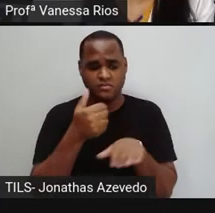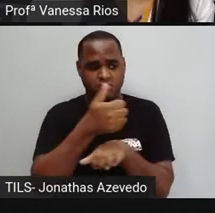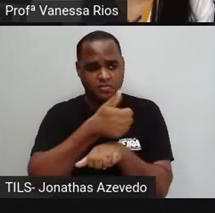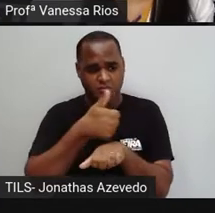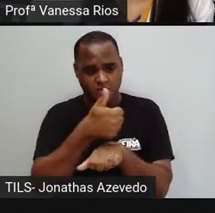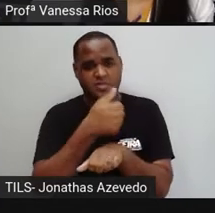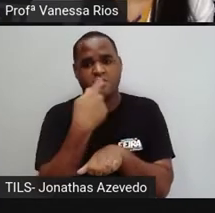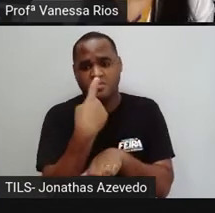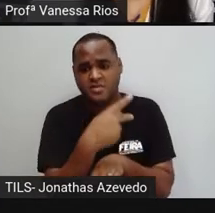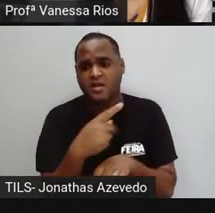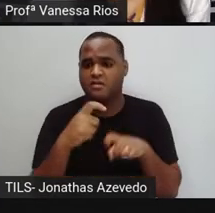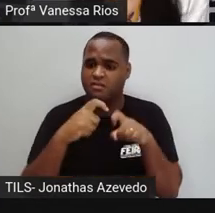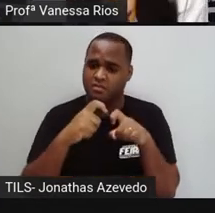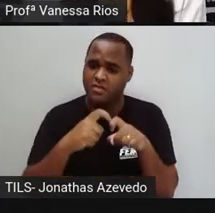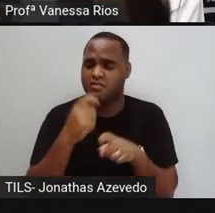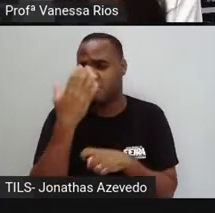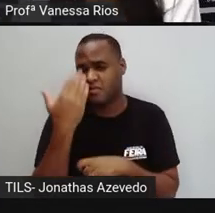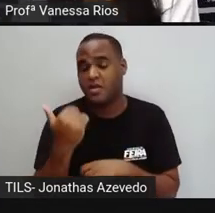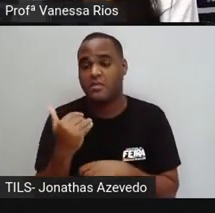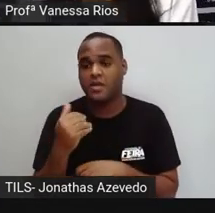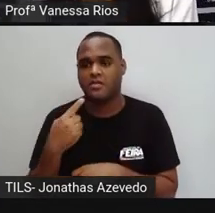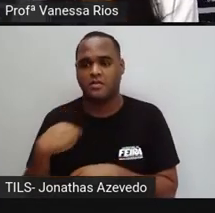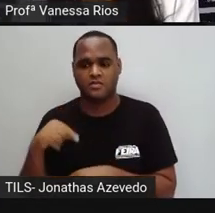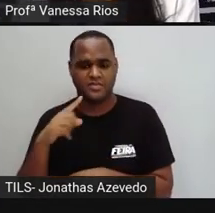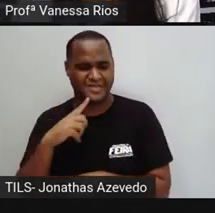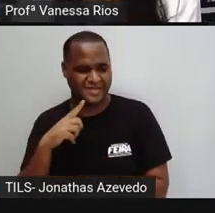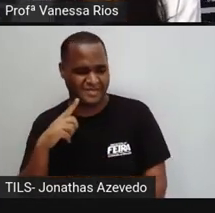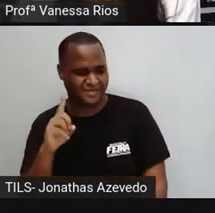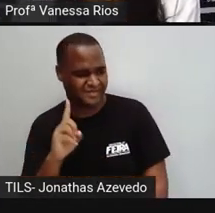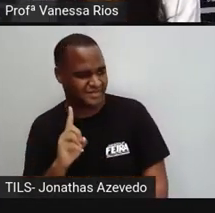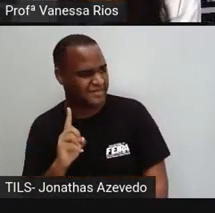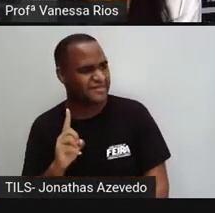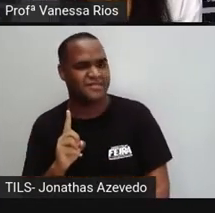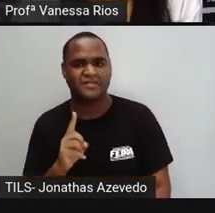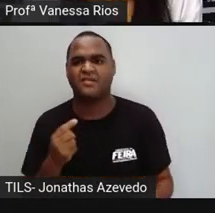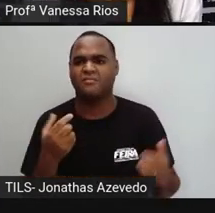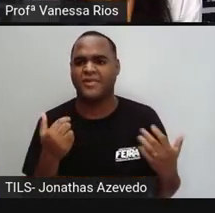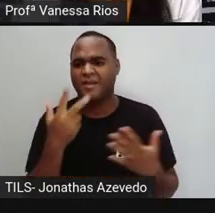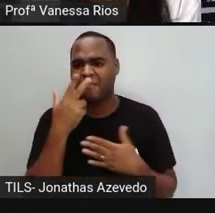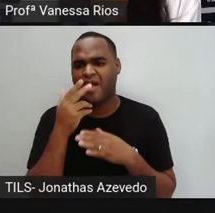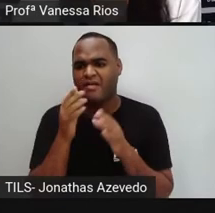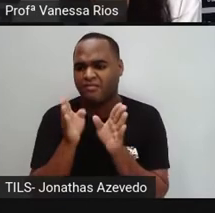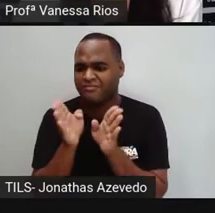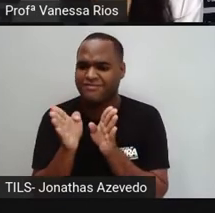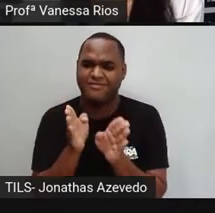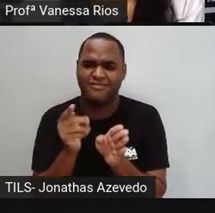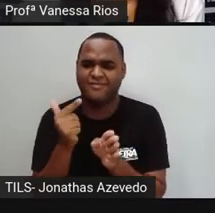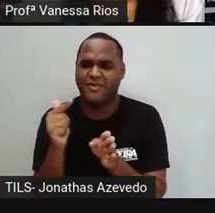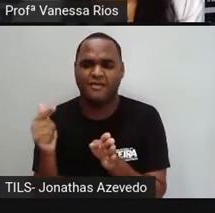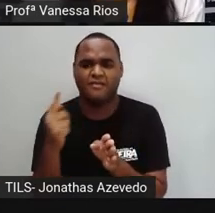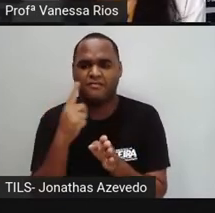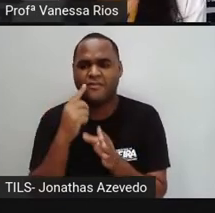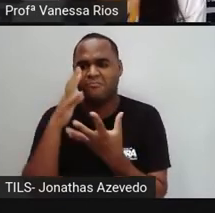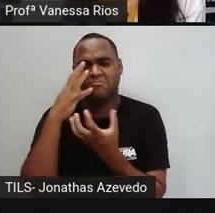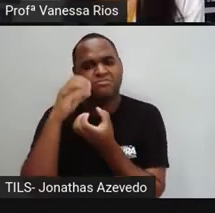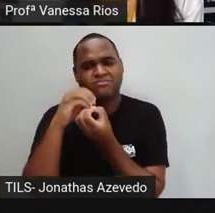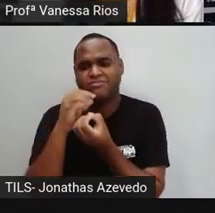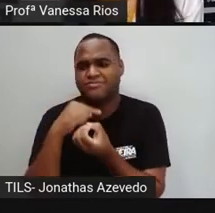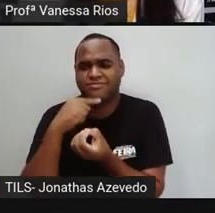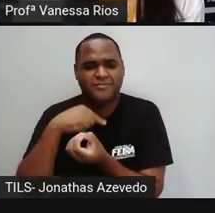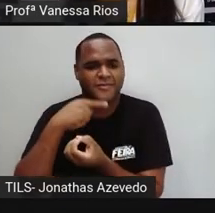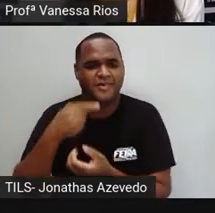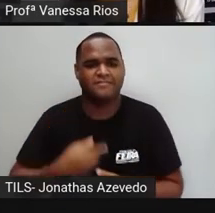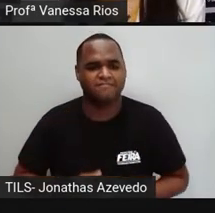do médico. Mas para a linguagem do paciente não se tornou acessível, não se tornou compreensível.